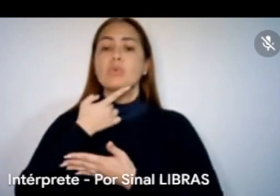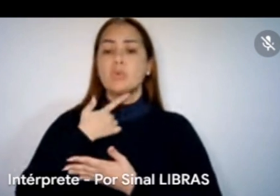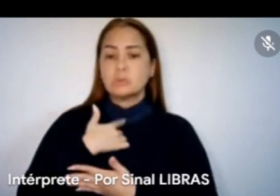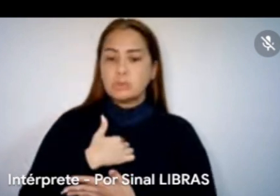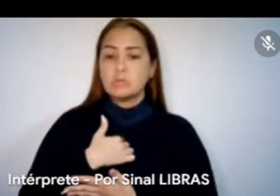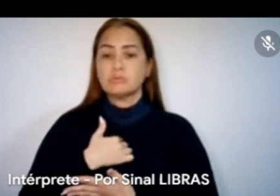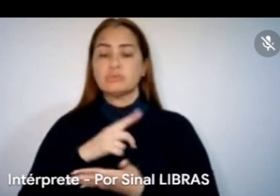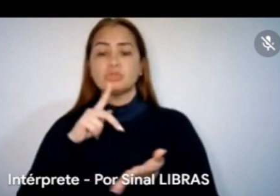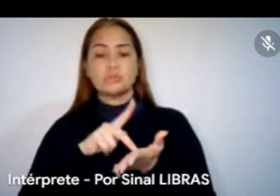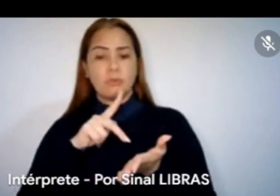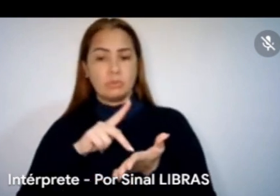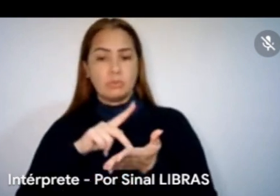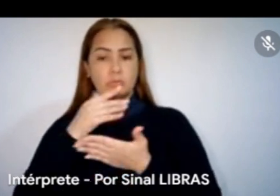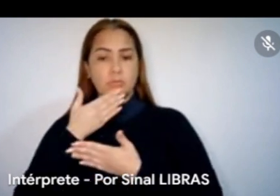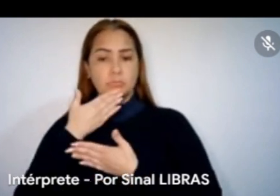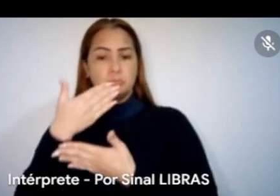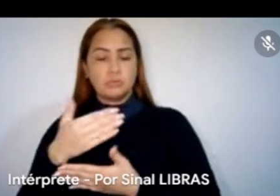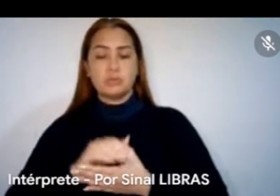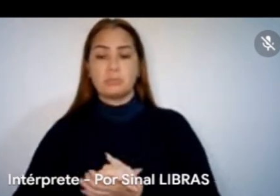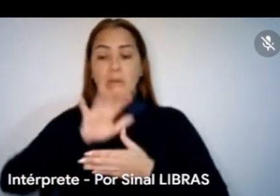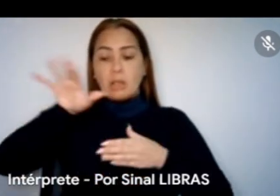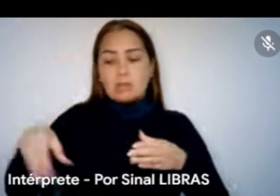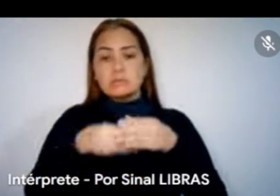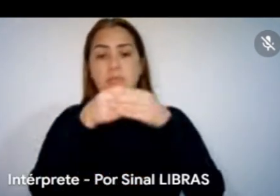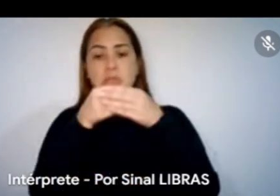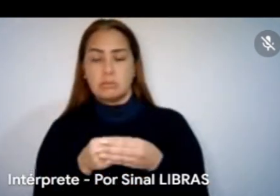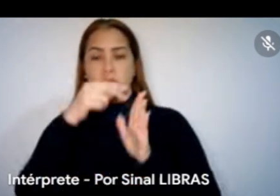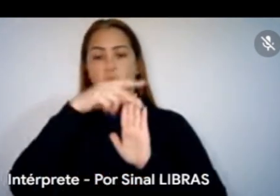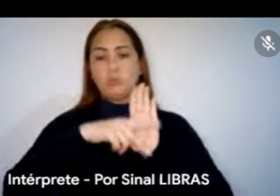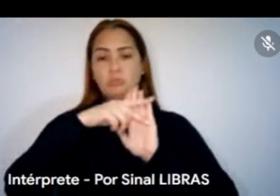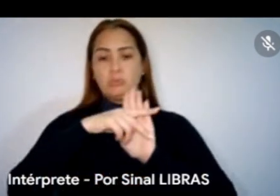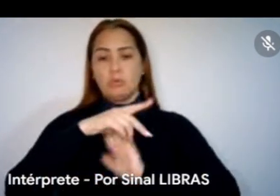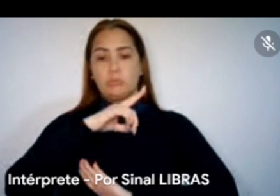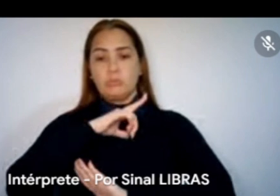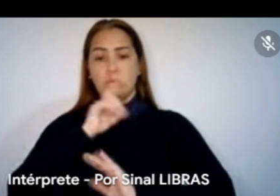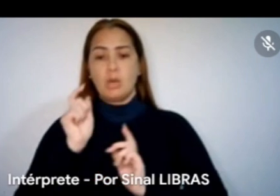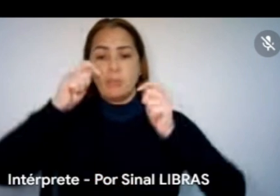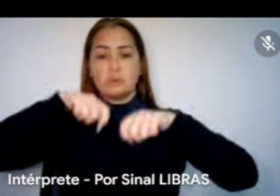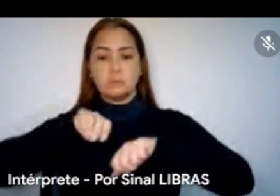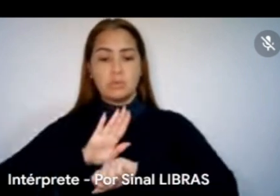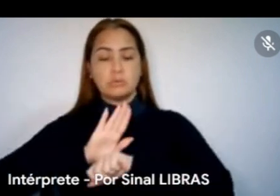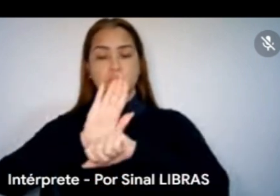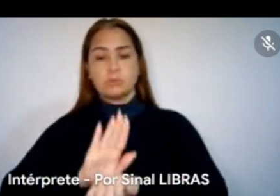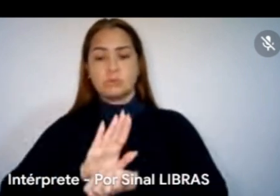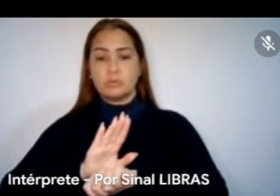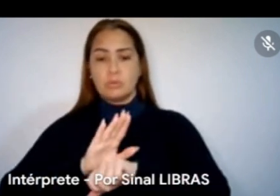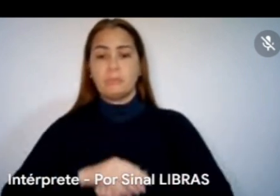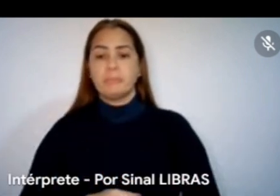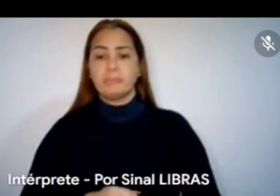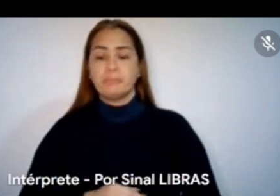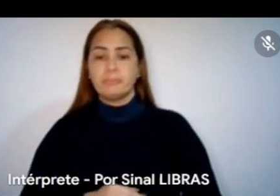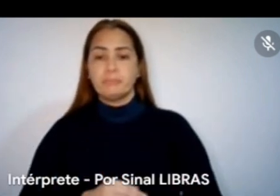seja inserido no edital as condições para a cooperativa. Assim como a gente tem as condições para a pessoa